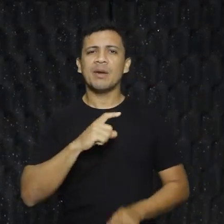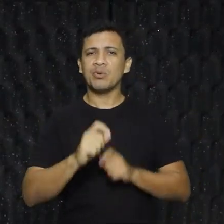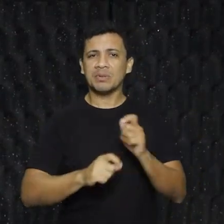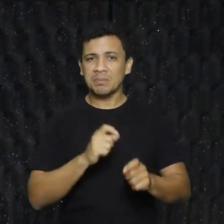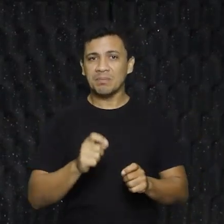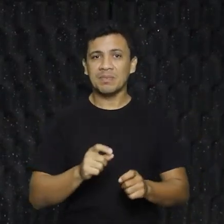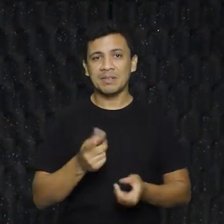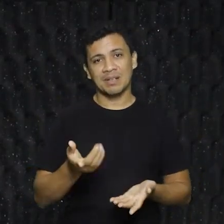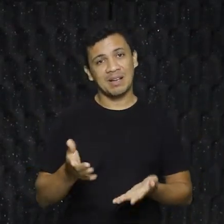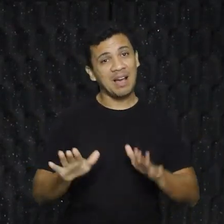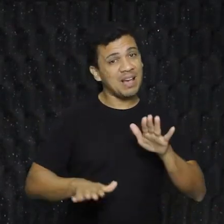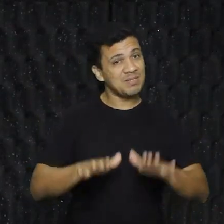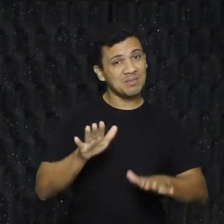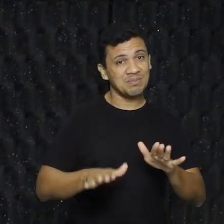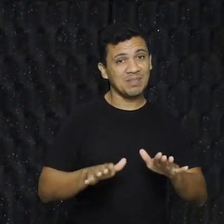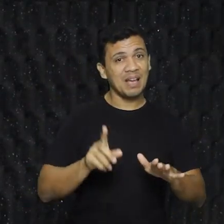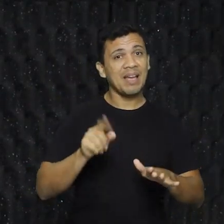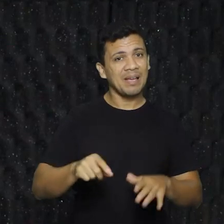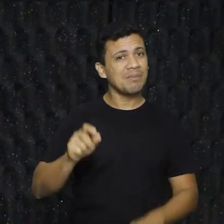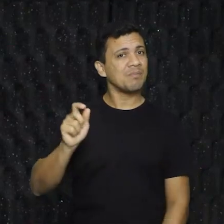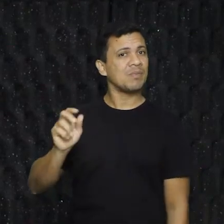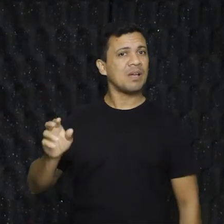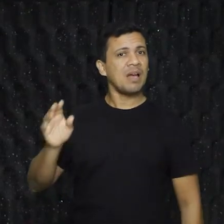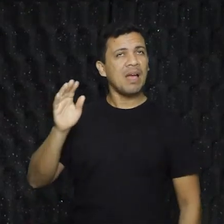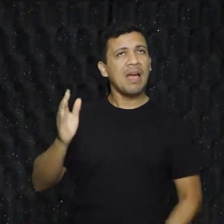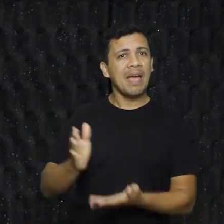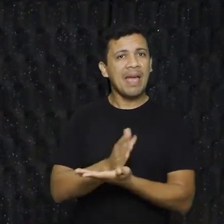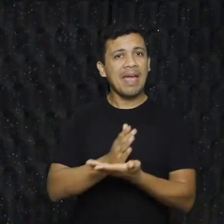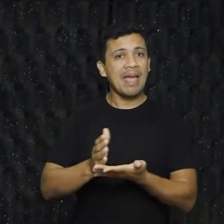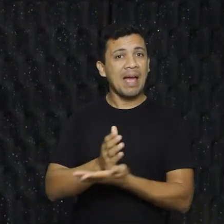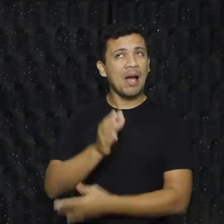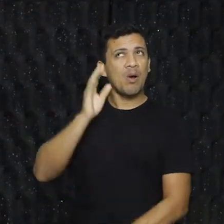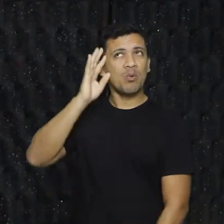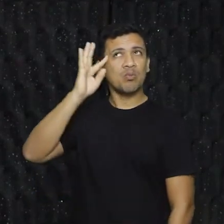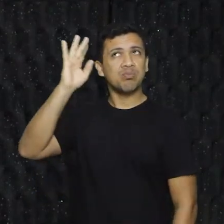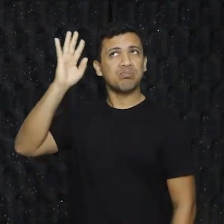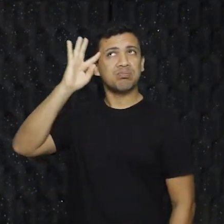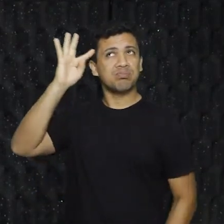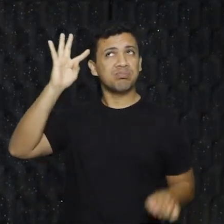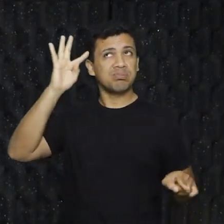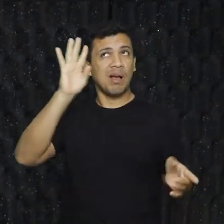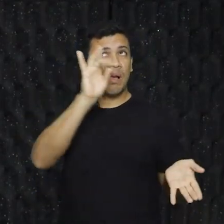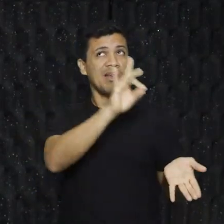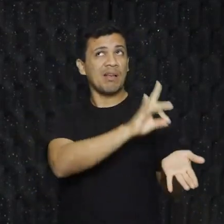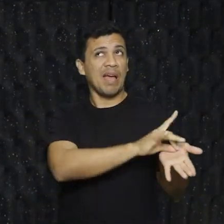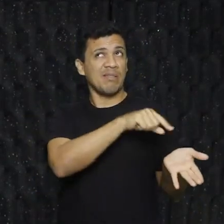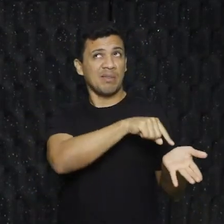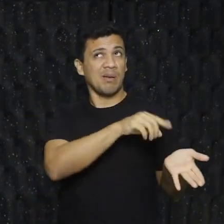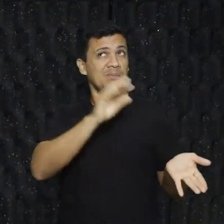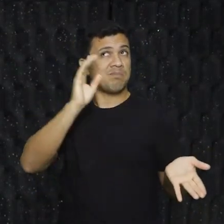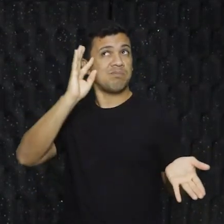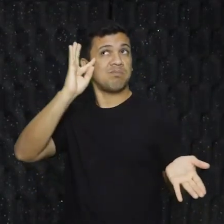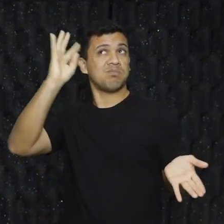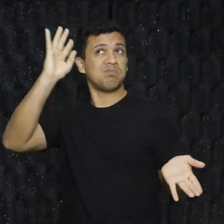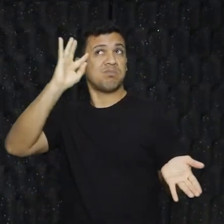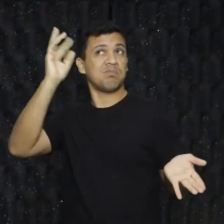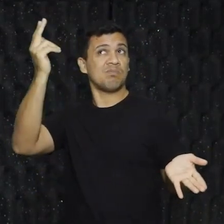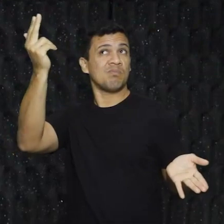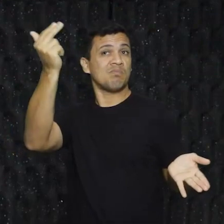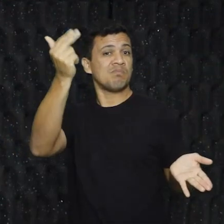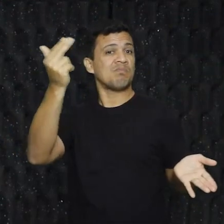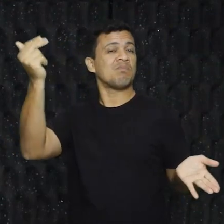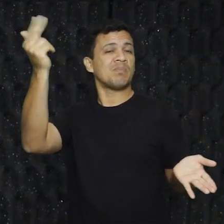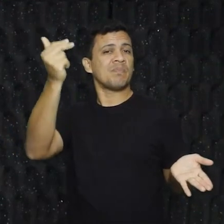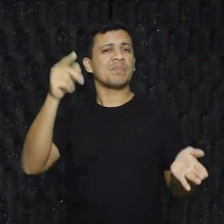pode não ficar claro, mas ela diz o que ela é. Surreal, além da realidade. Quando eu começar a falar sobre surrealismo, eu sempre